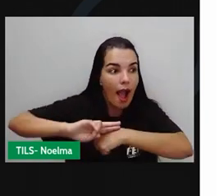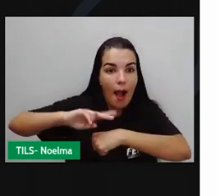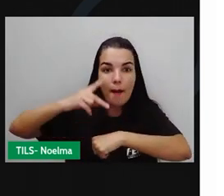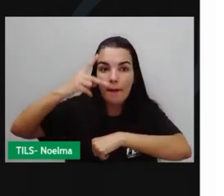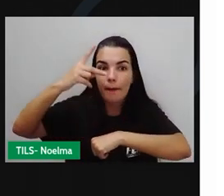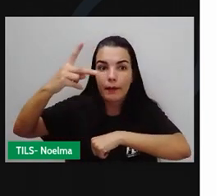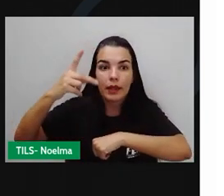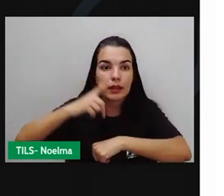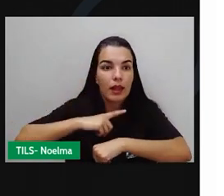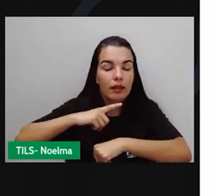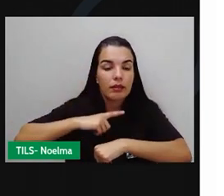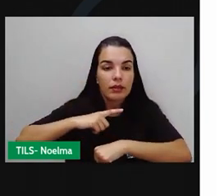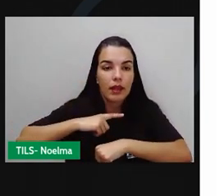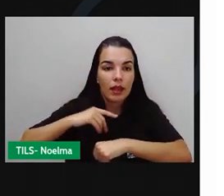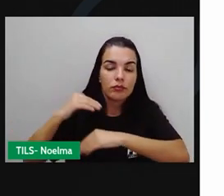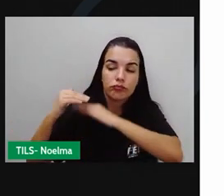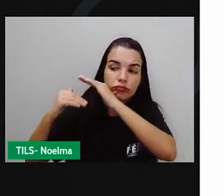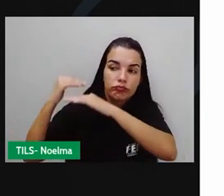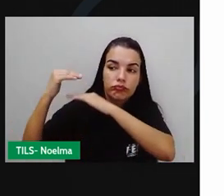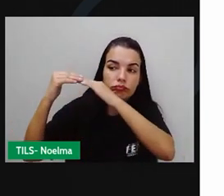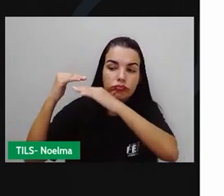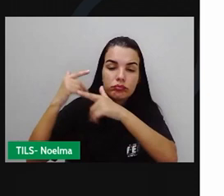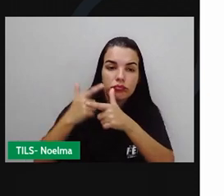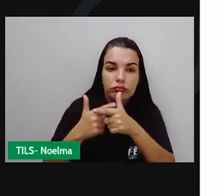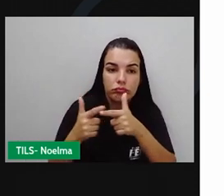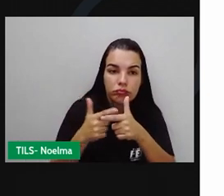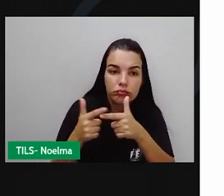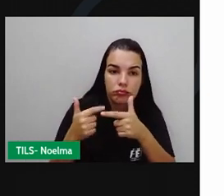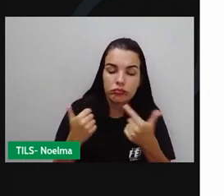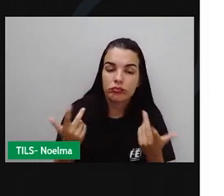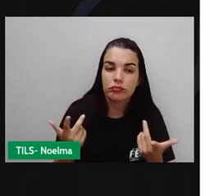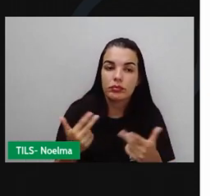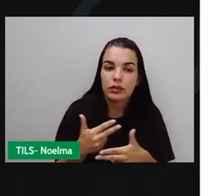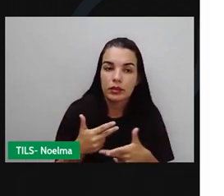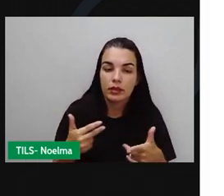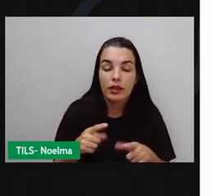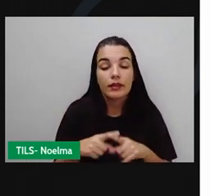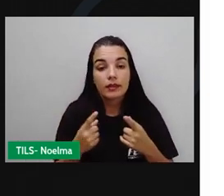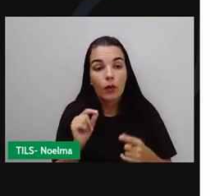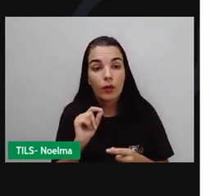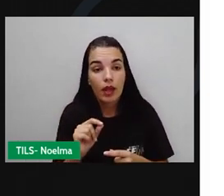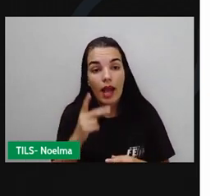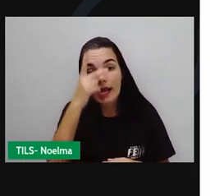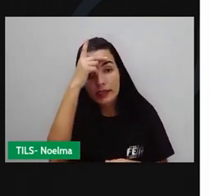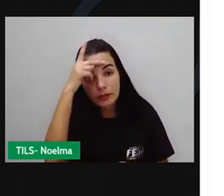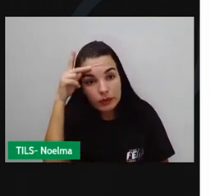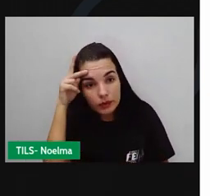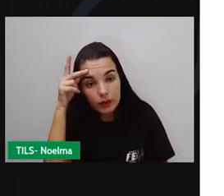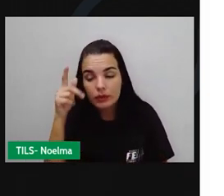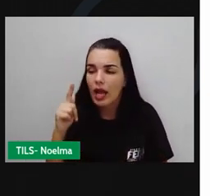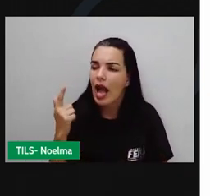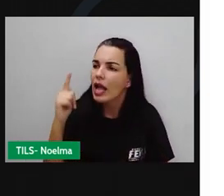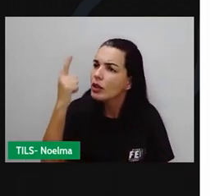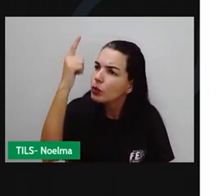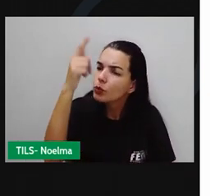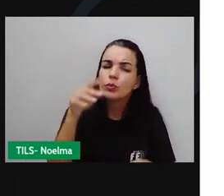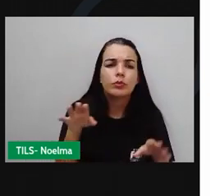mutilações também vêm junto, independente da proporção e da idade, não é, Cabo? Com certeza. As pessoas, mesmo os adultos, né?